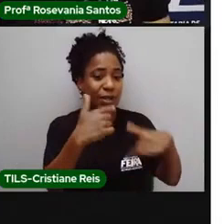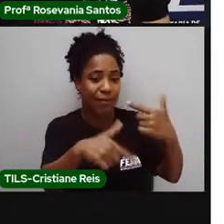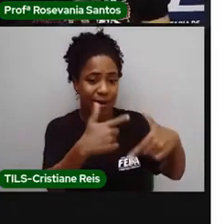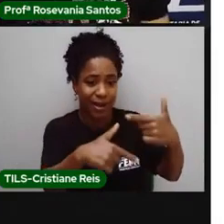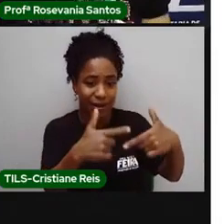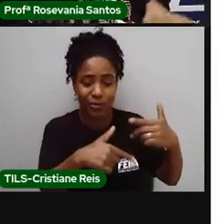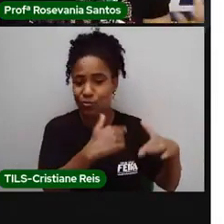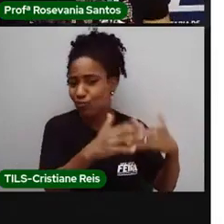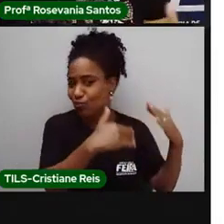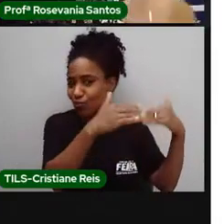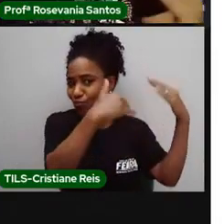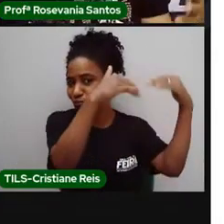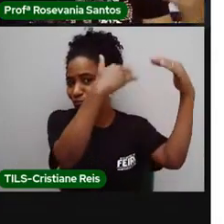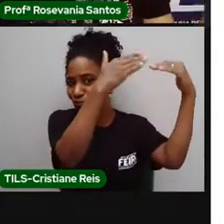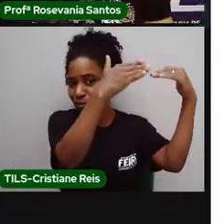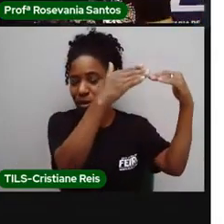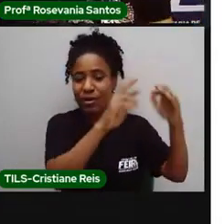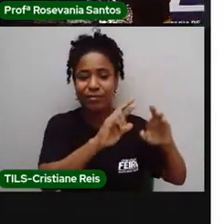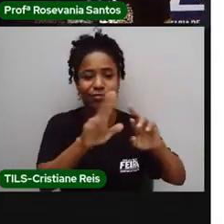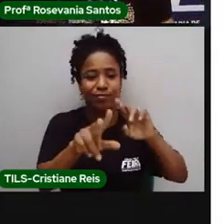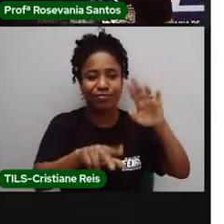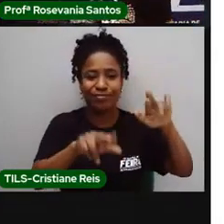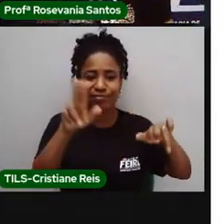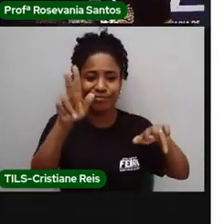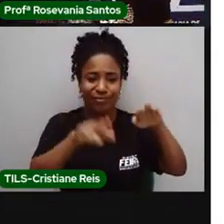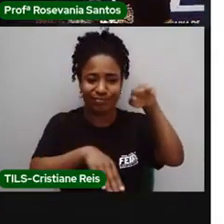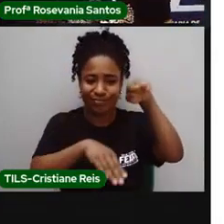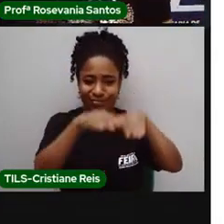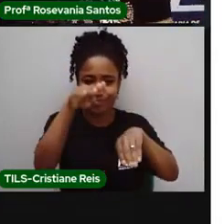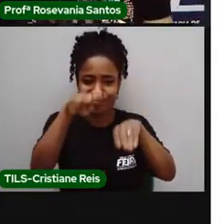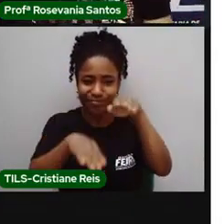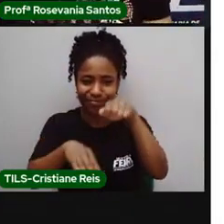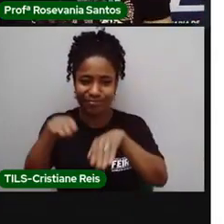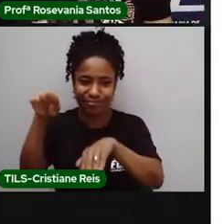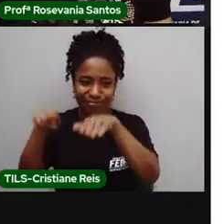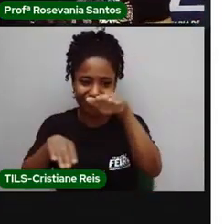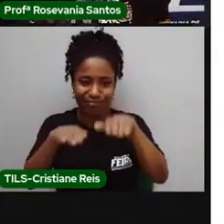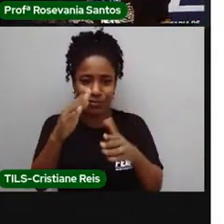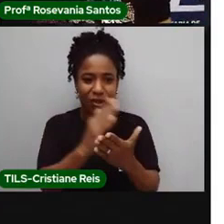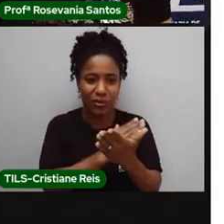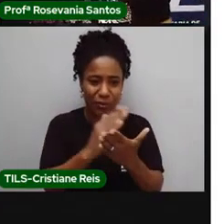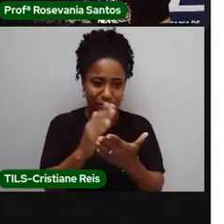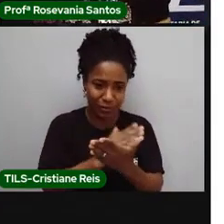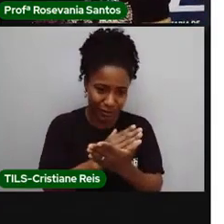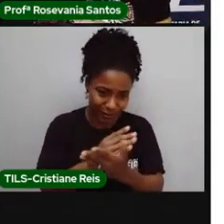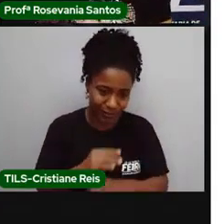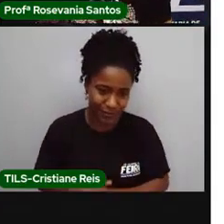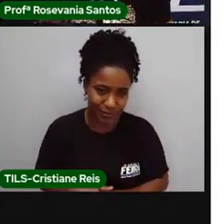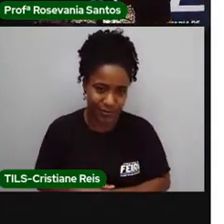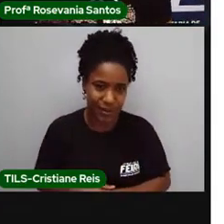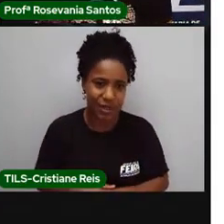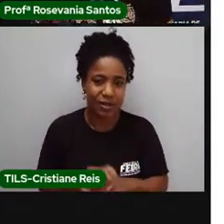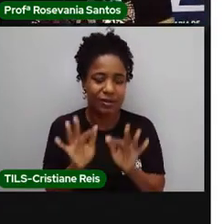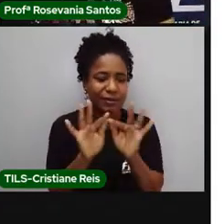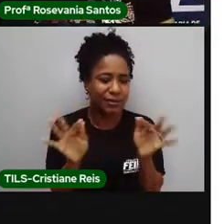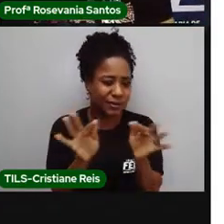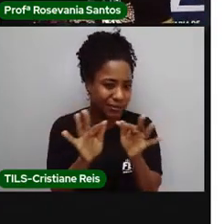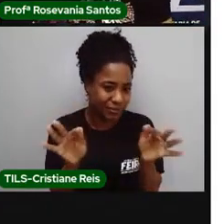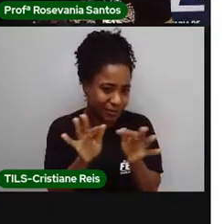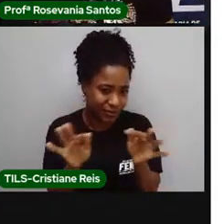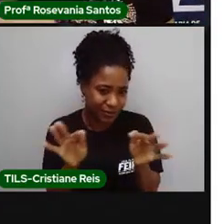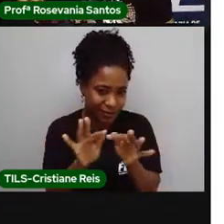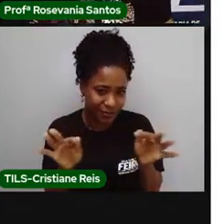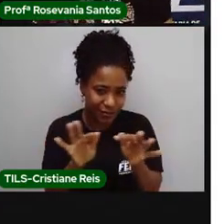e ascensão gera umas desigualdades que a gente vai observar aí. Então, eu vou ter, por exemplo, de casas bem simplesinhas,